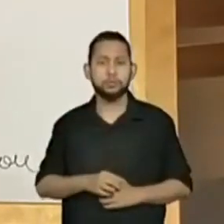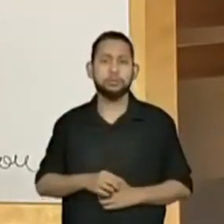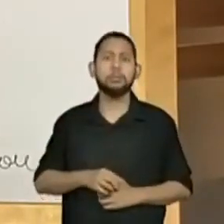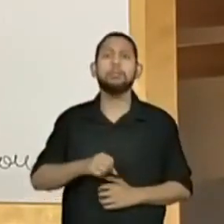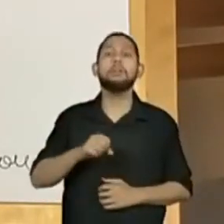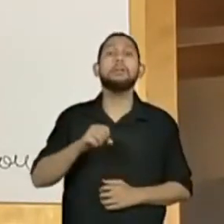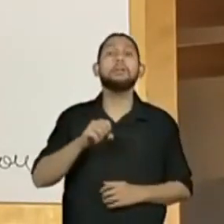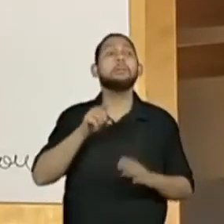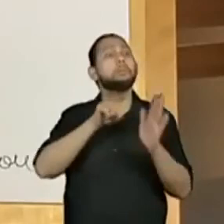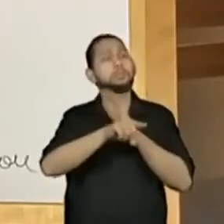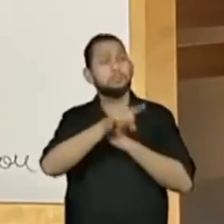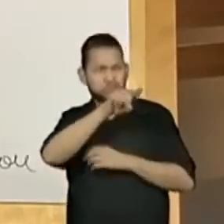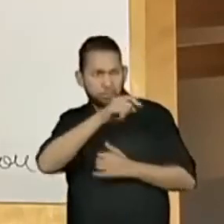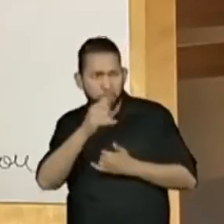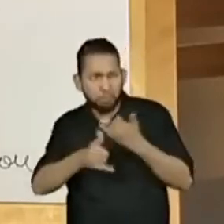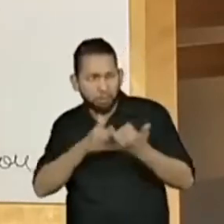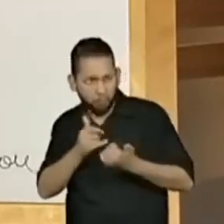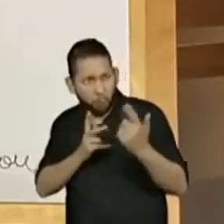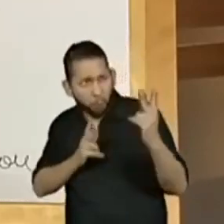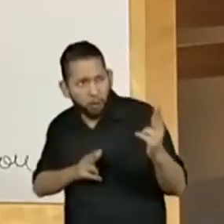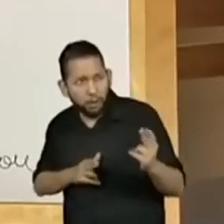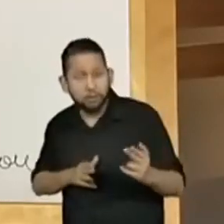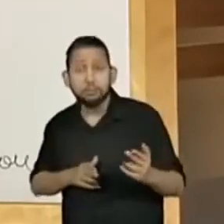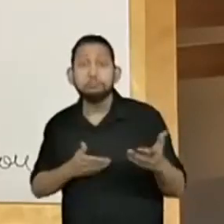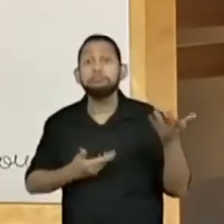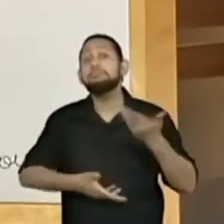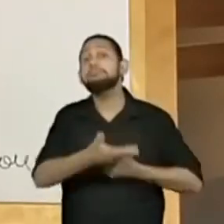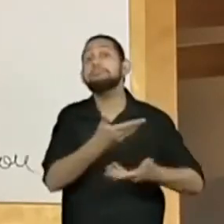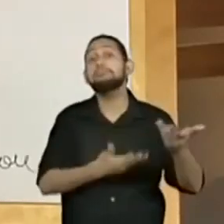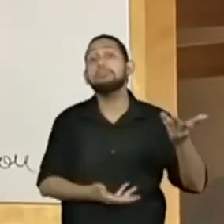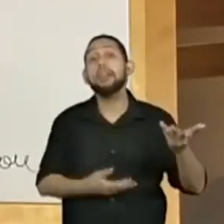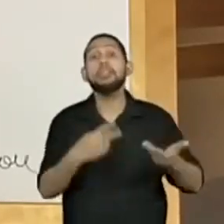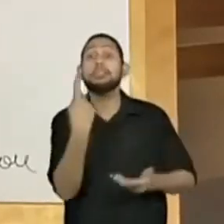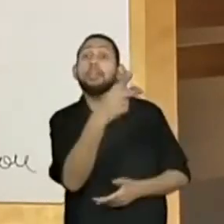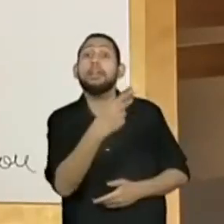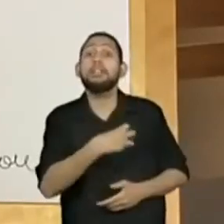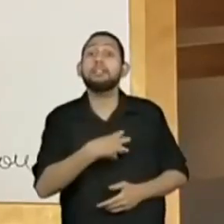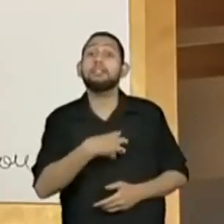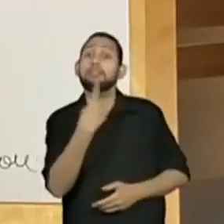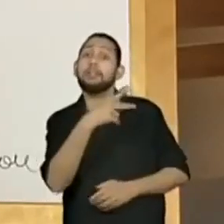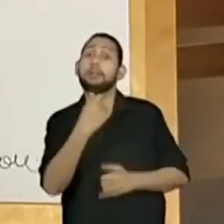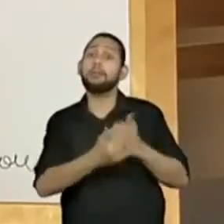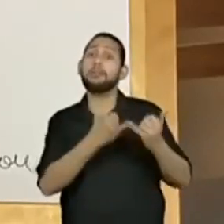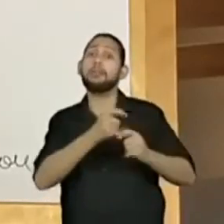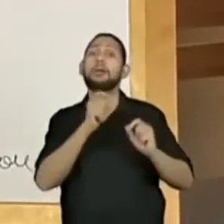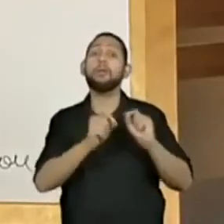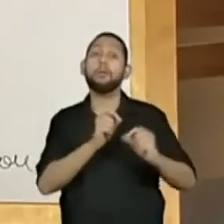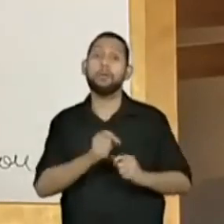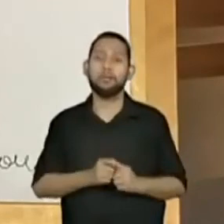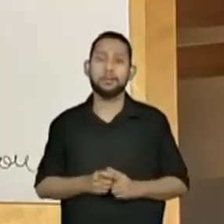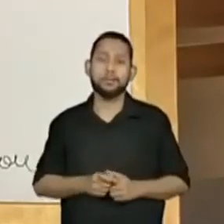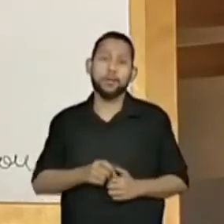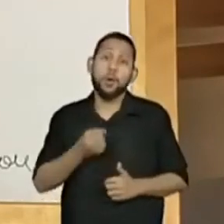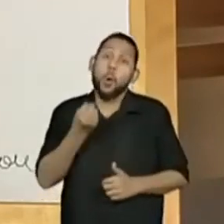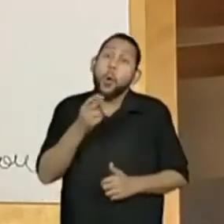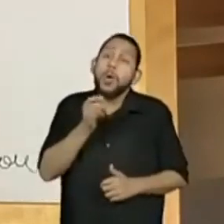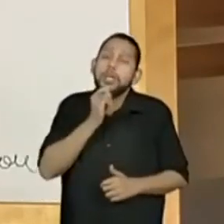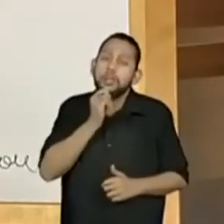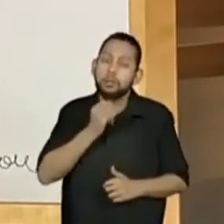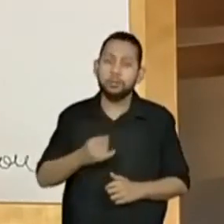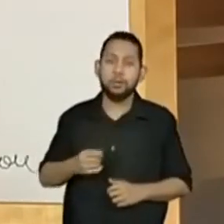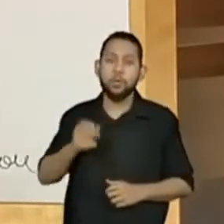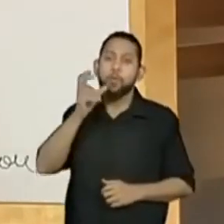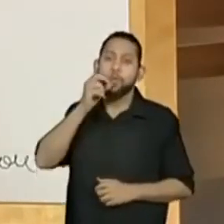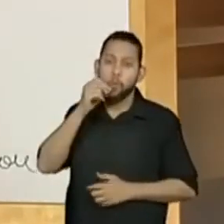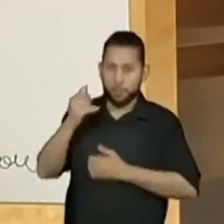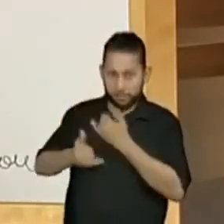dos seus avós são as mesmas brincadeiras que vocês brincam hoje? Ou elas sofreram algumas modificações,